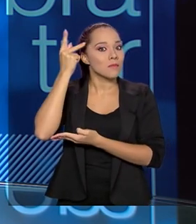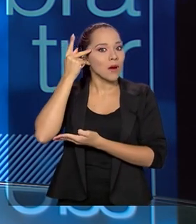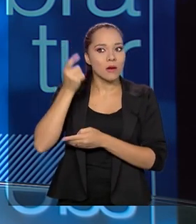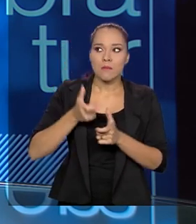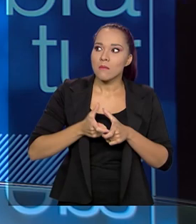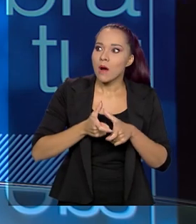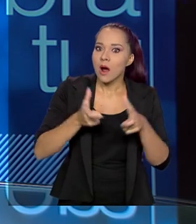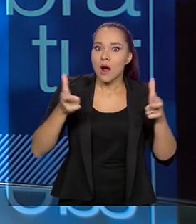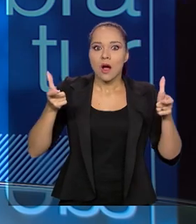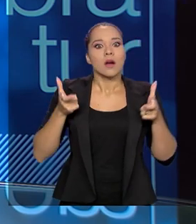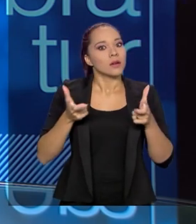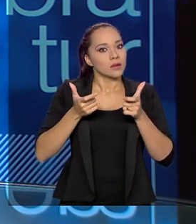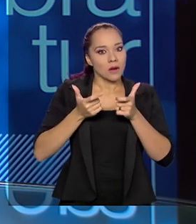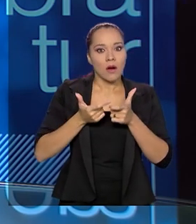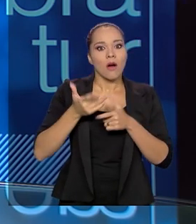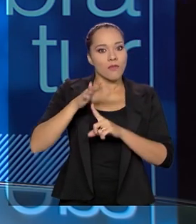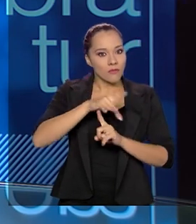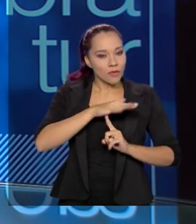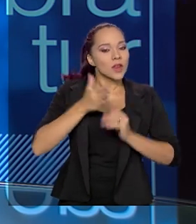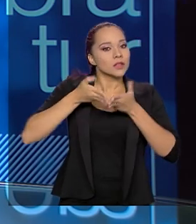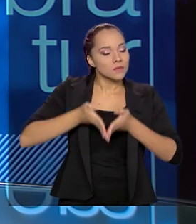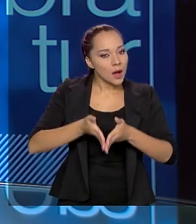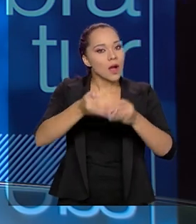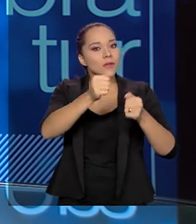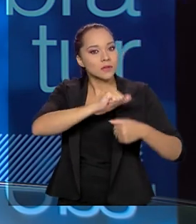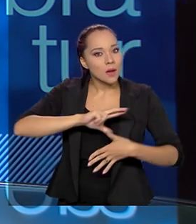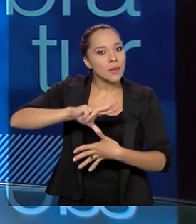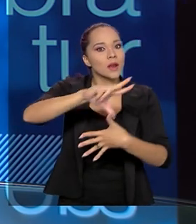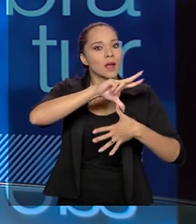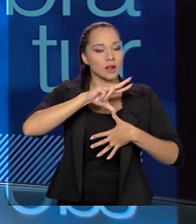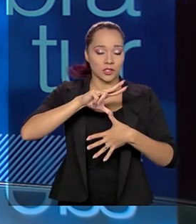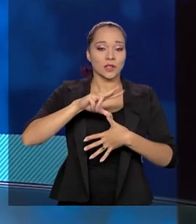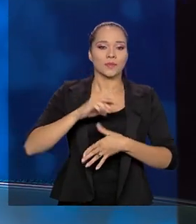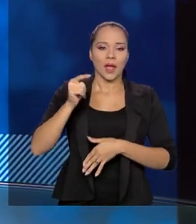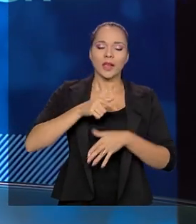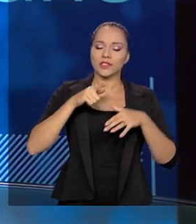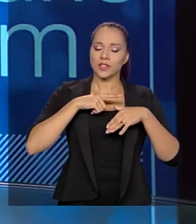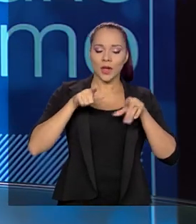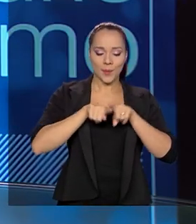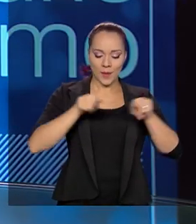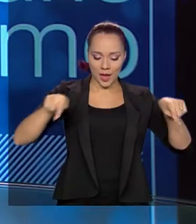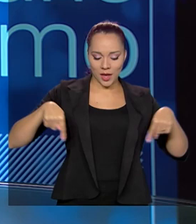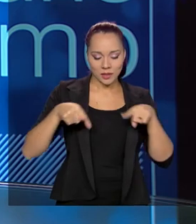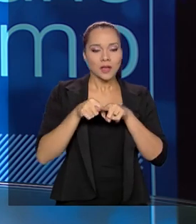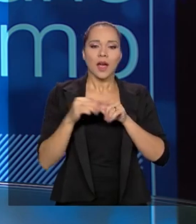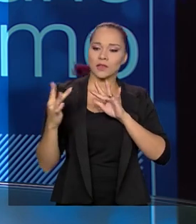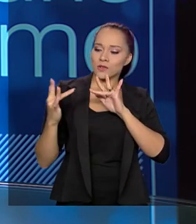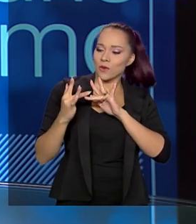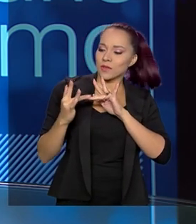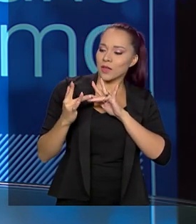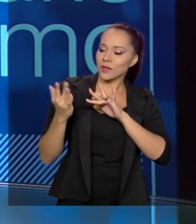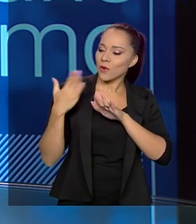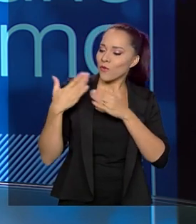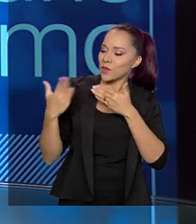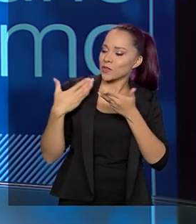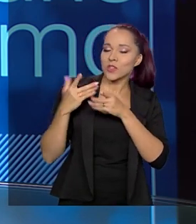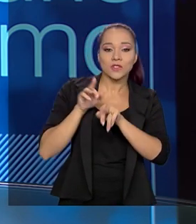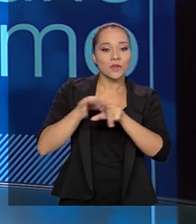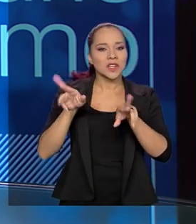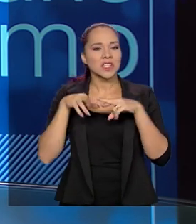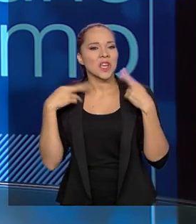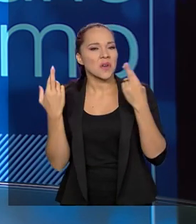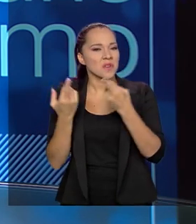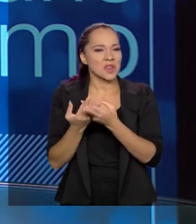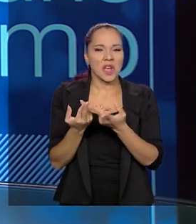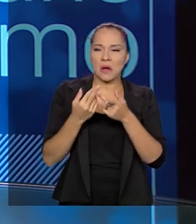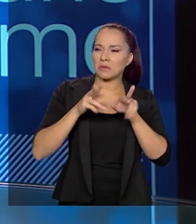barcos da América Latina, a São Paulo Bot Show. Nós estivemos com o Standard lá e entramos em contrato com vários. Tivemos várias reuniões com o trade,